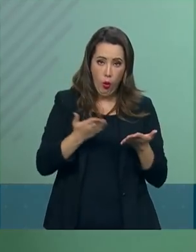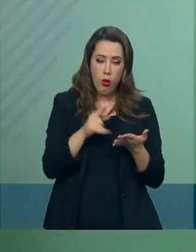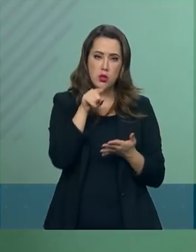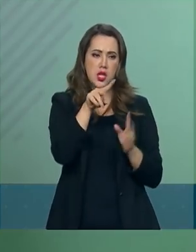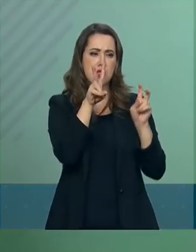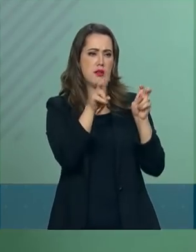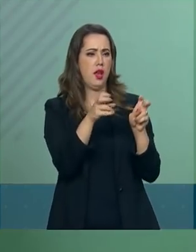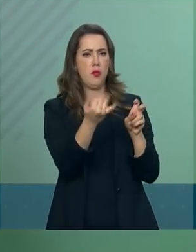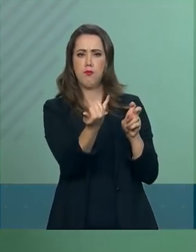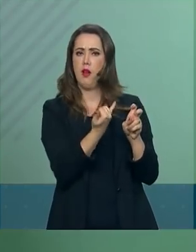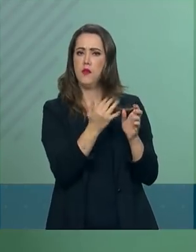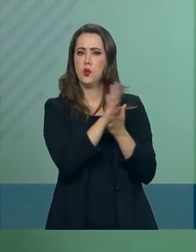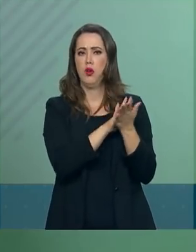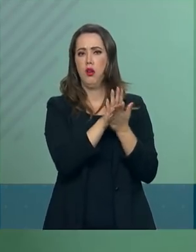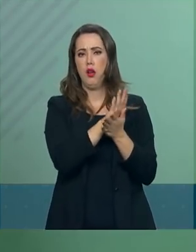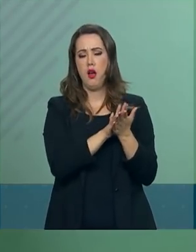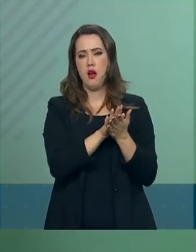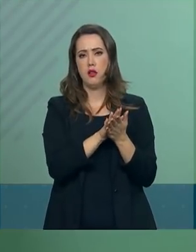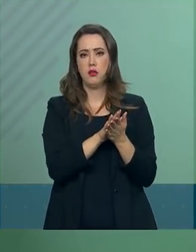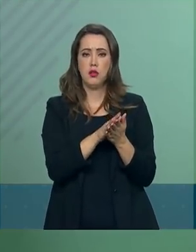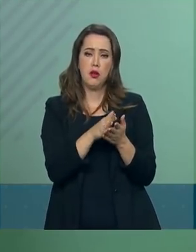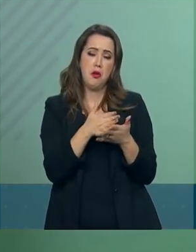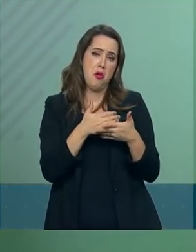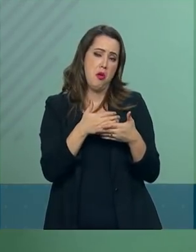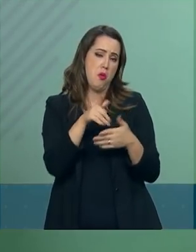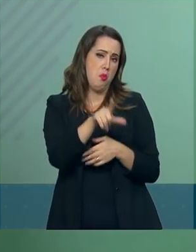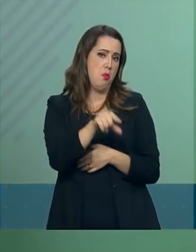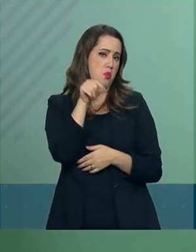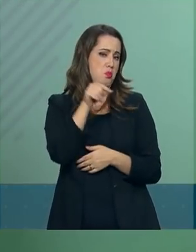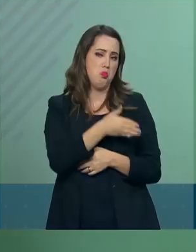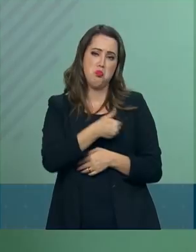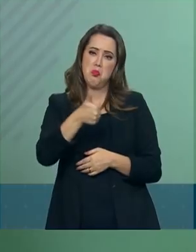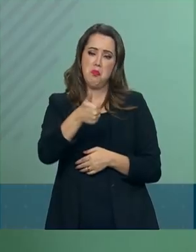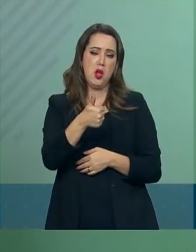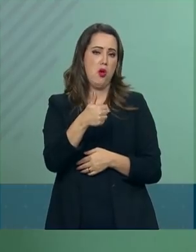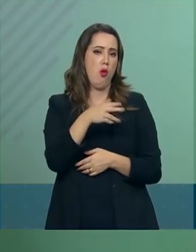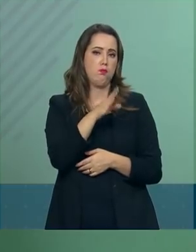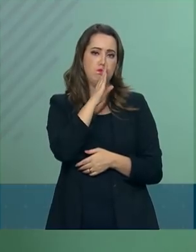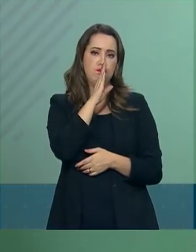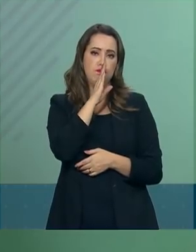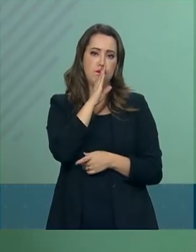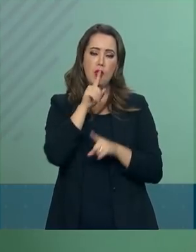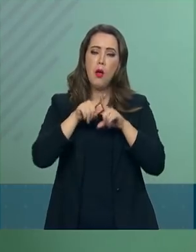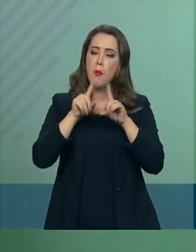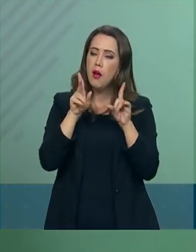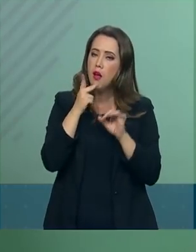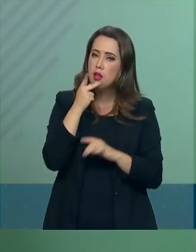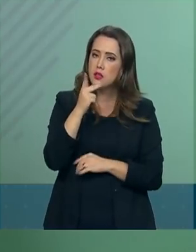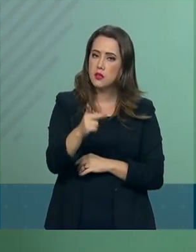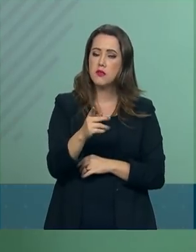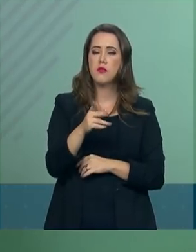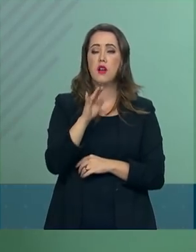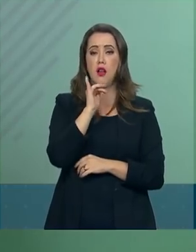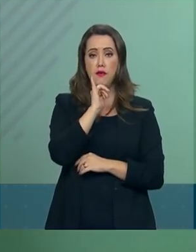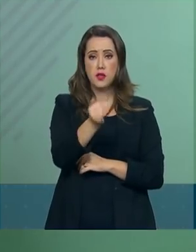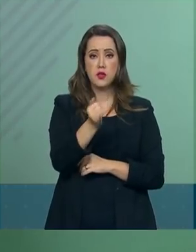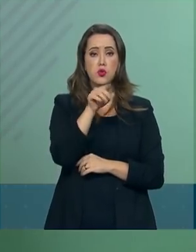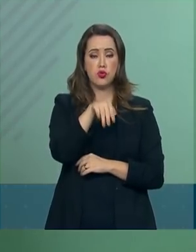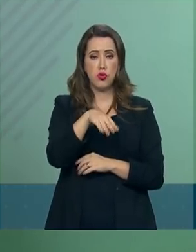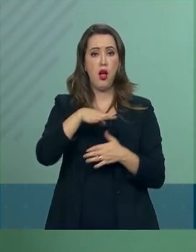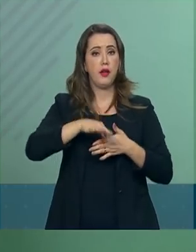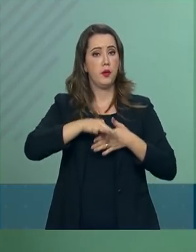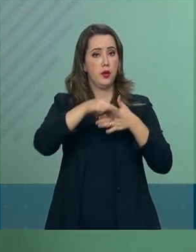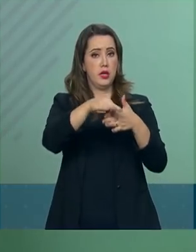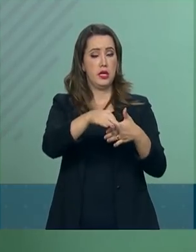Então, eu gostaria de declinar da resposta. No entanto, adianto que o nosso presidente entende o Major Vitor Hugo como o